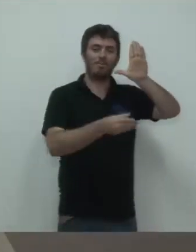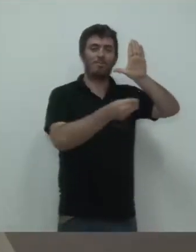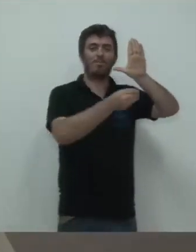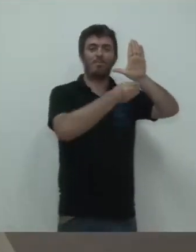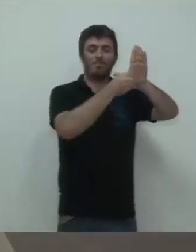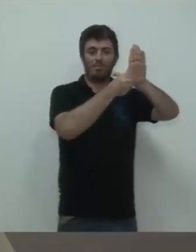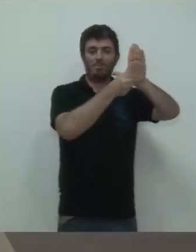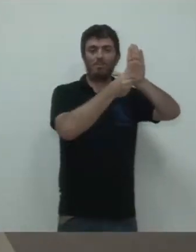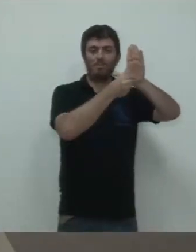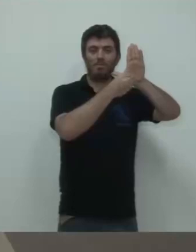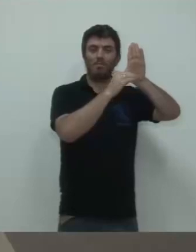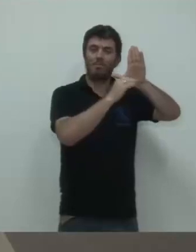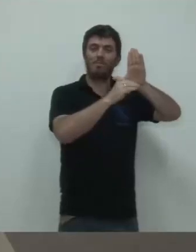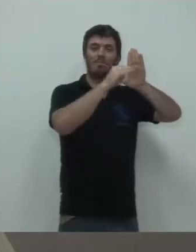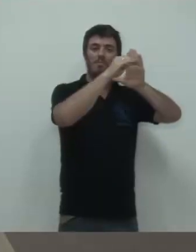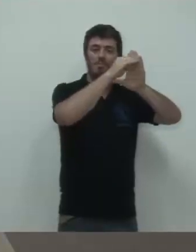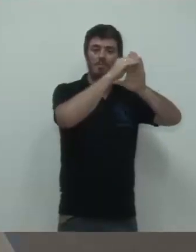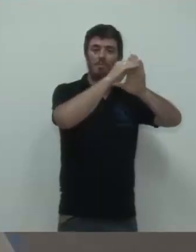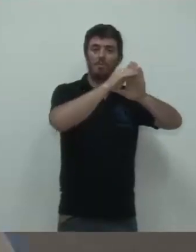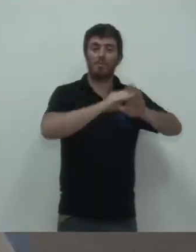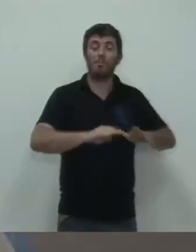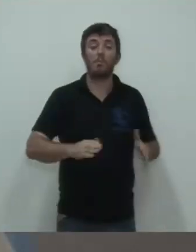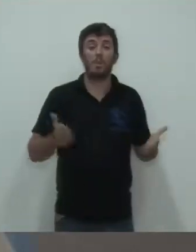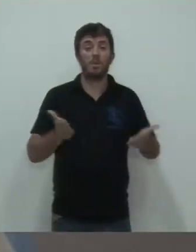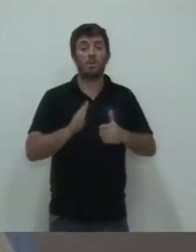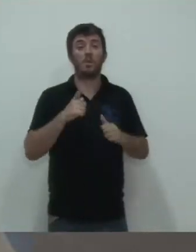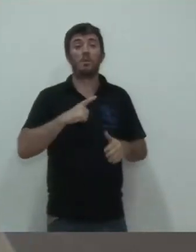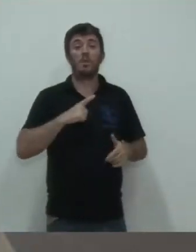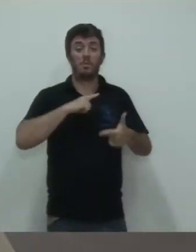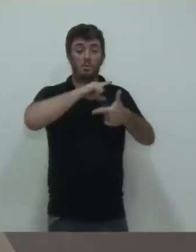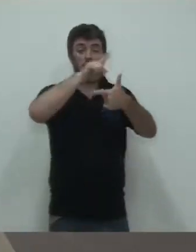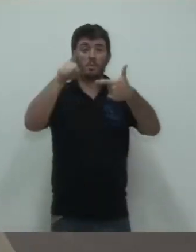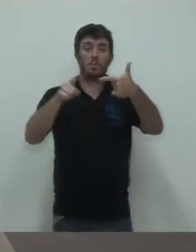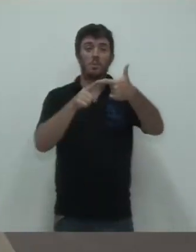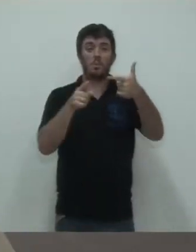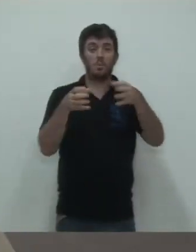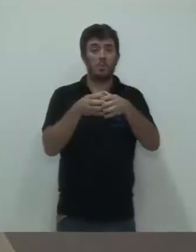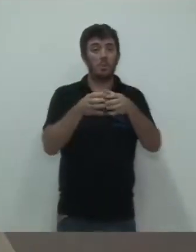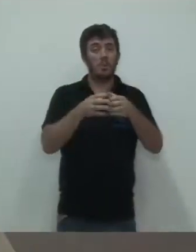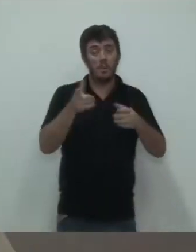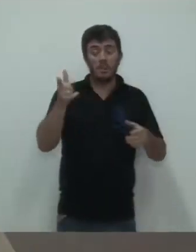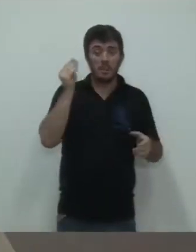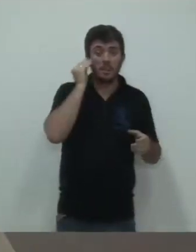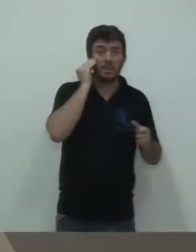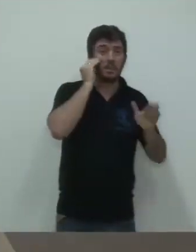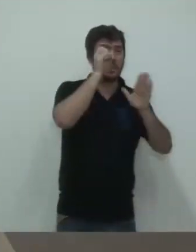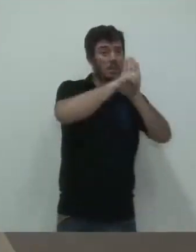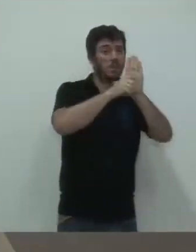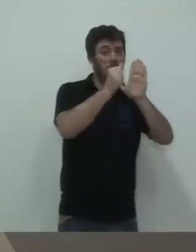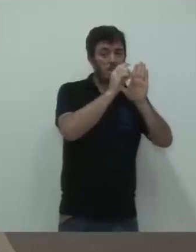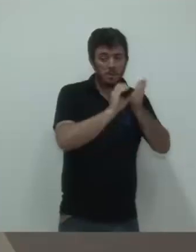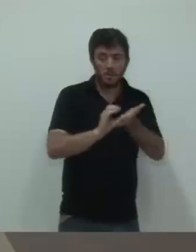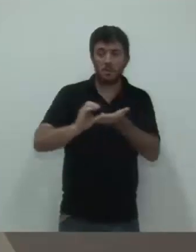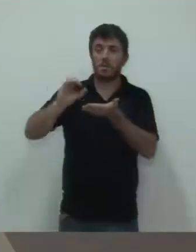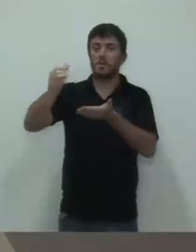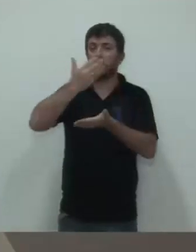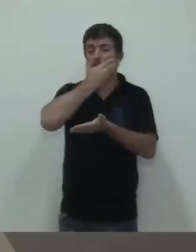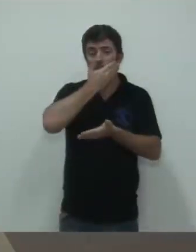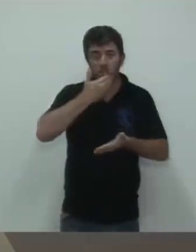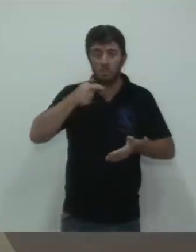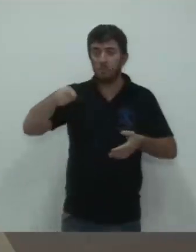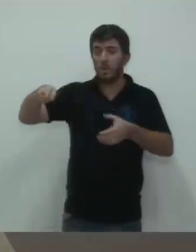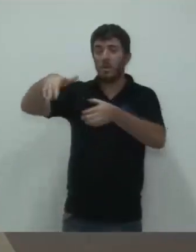tivemos esse ano, nós estamos tendo já a segunda turma e esperamos no orçamento agora poder, novamente, destinar o recurso para